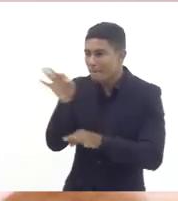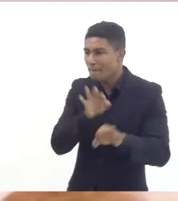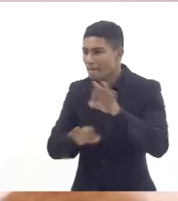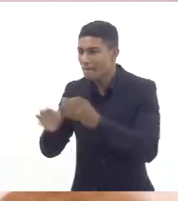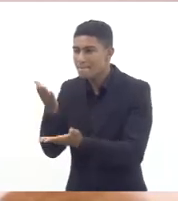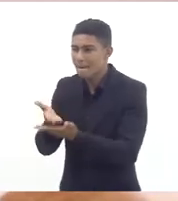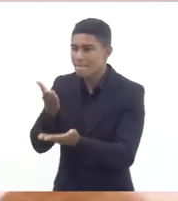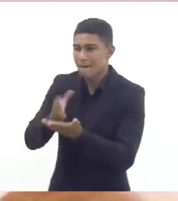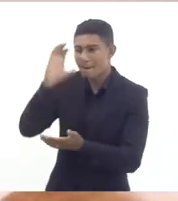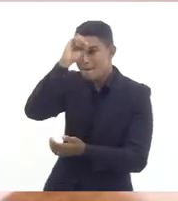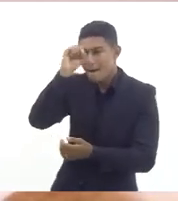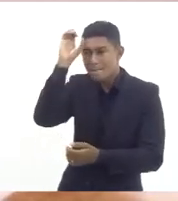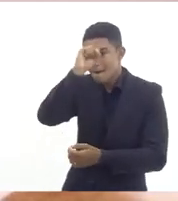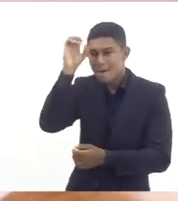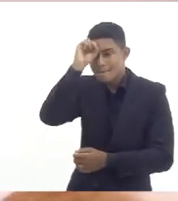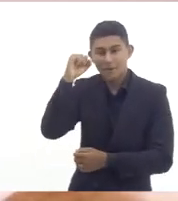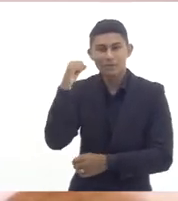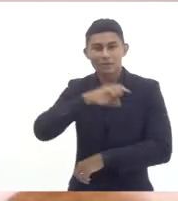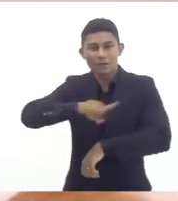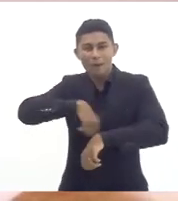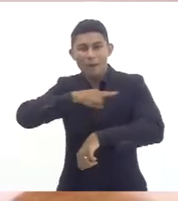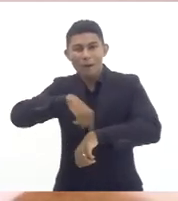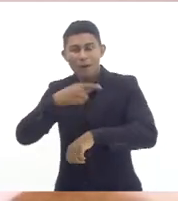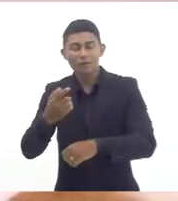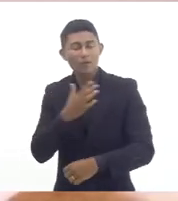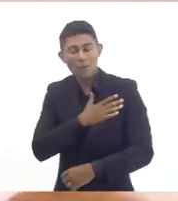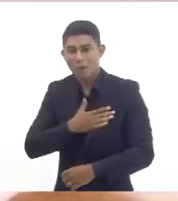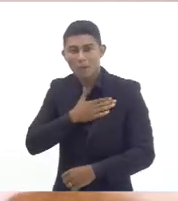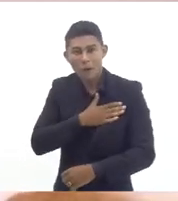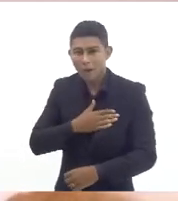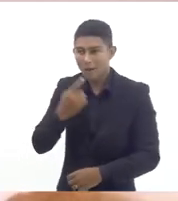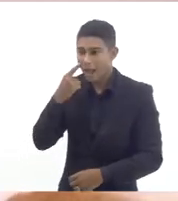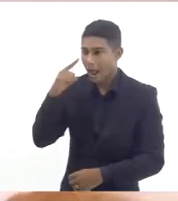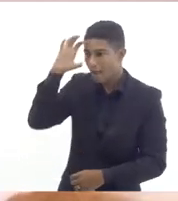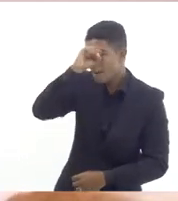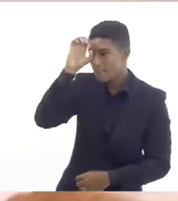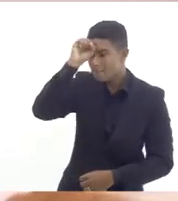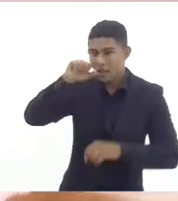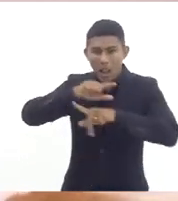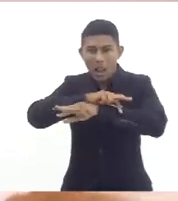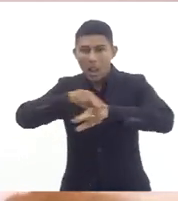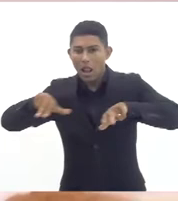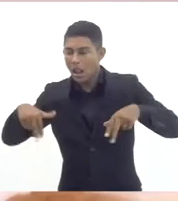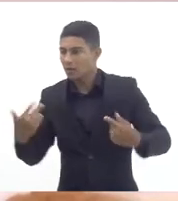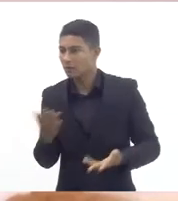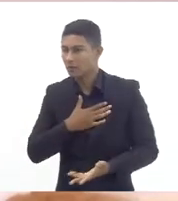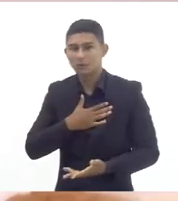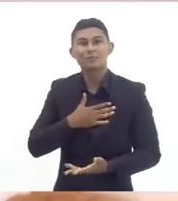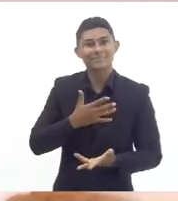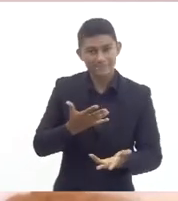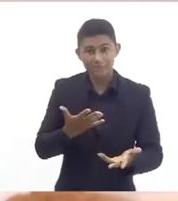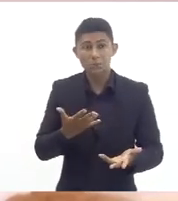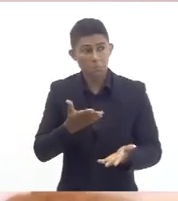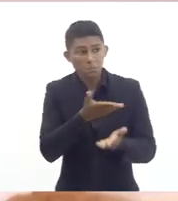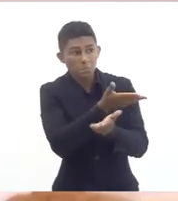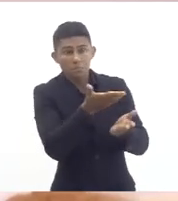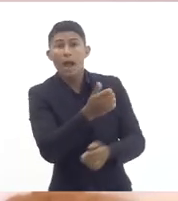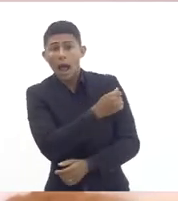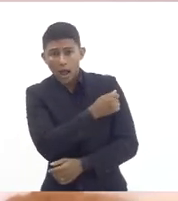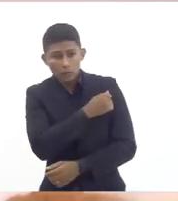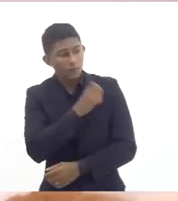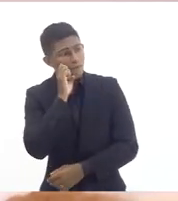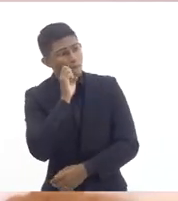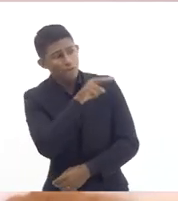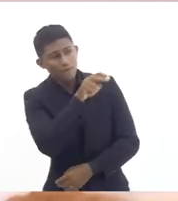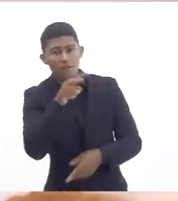eles ficam ali absortos naquela realidade de entusiasmo de aprender entusiasmo de fazer as coisas e